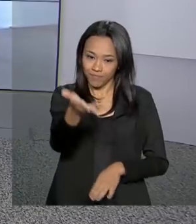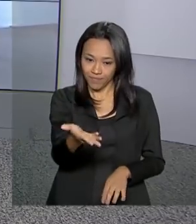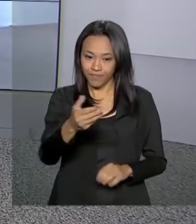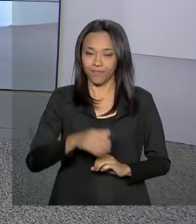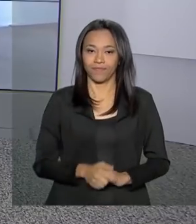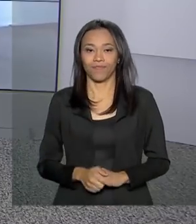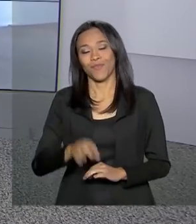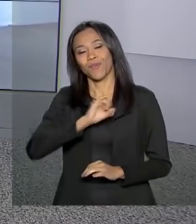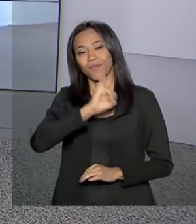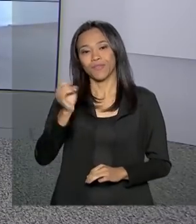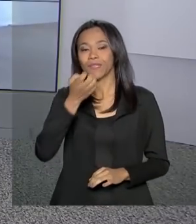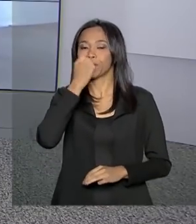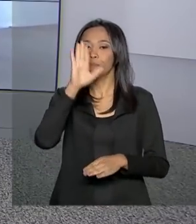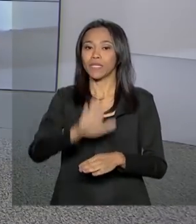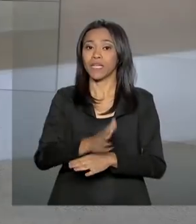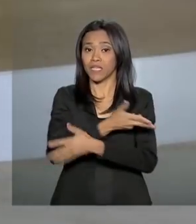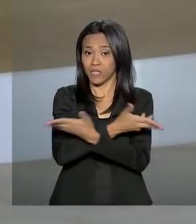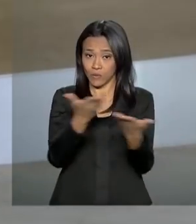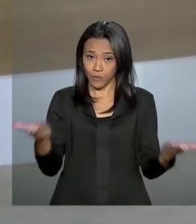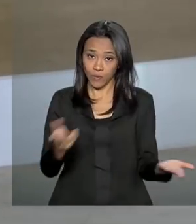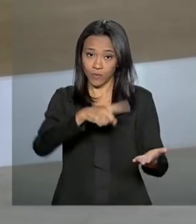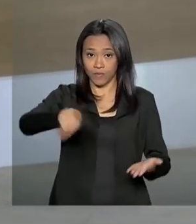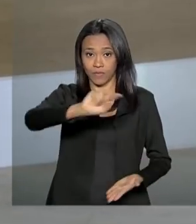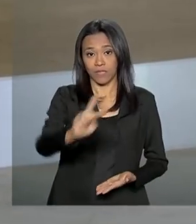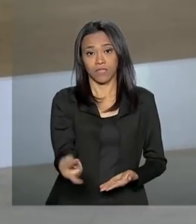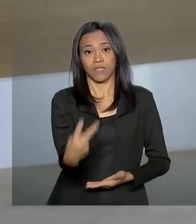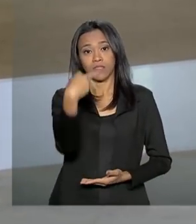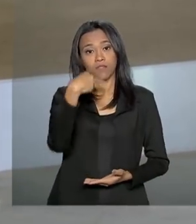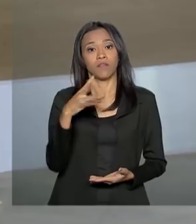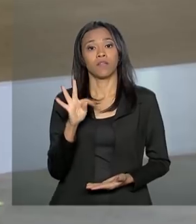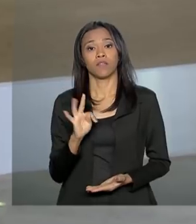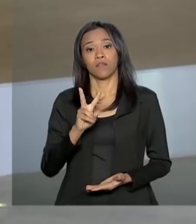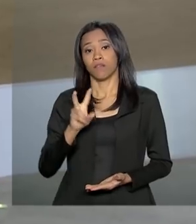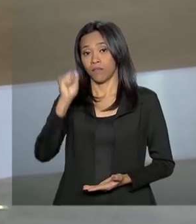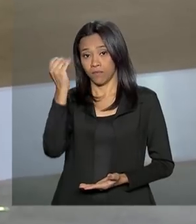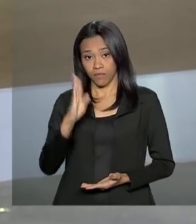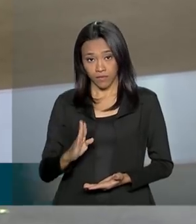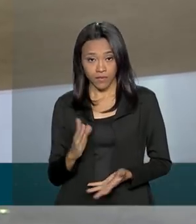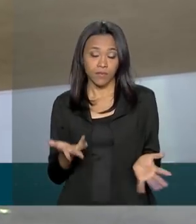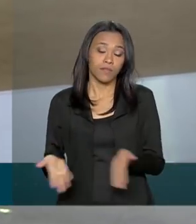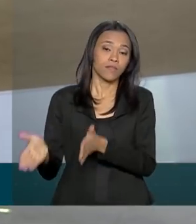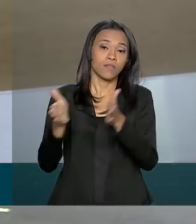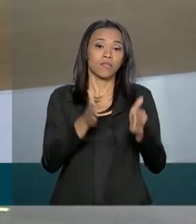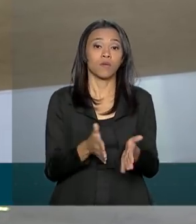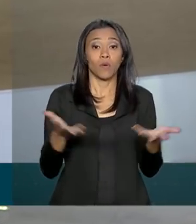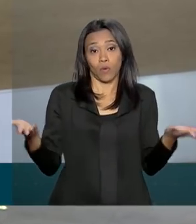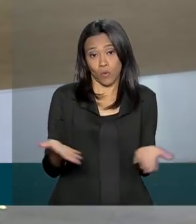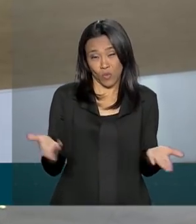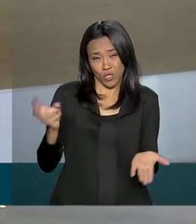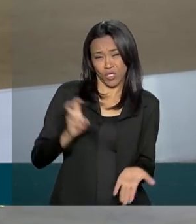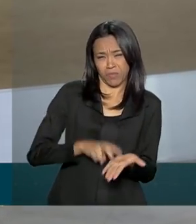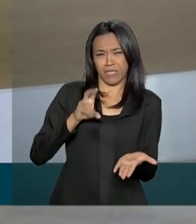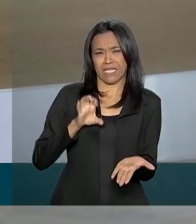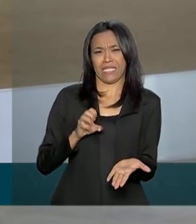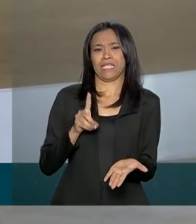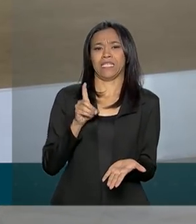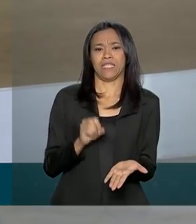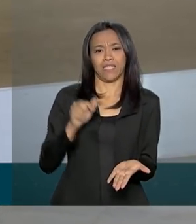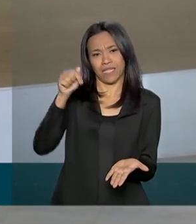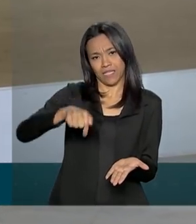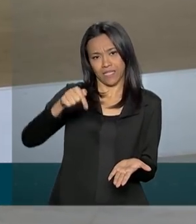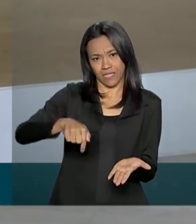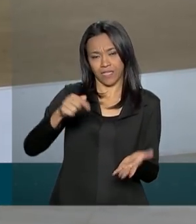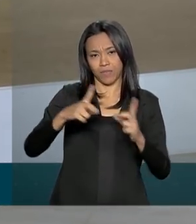Olá, Roberto. Boa tarde. Boa tarde a todos que nos acompanham aqui na TV Brasil. Hoje cedo, antes da cerimônia da Batalha Naval do